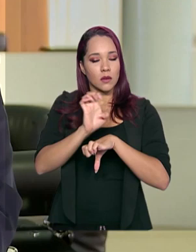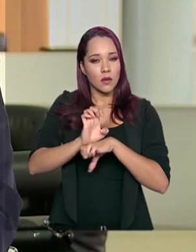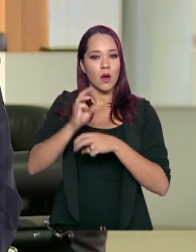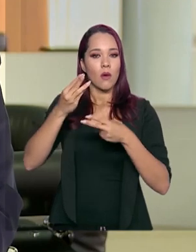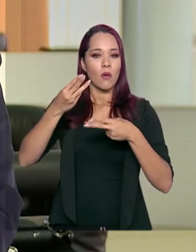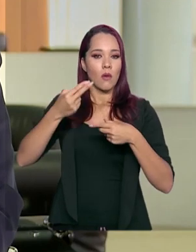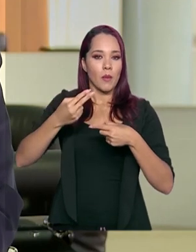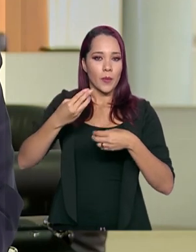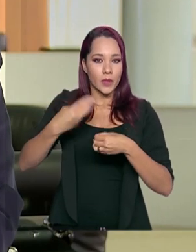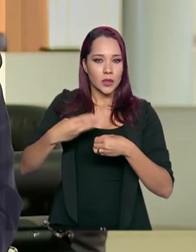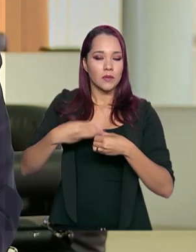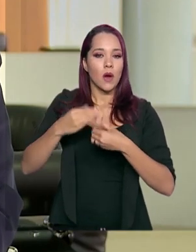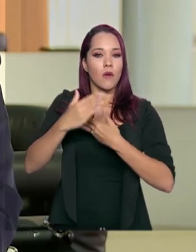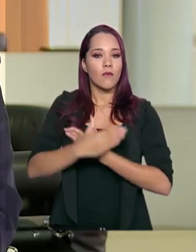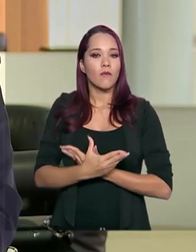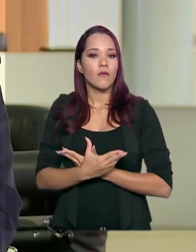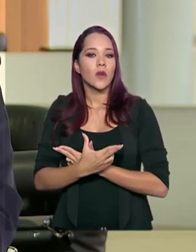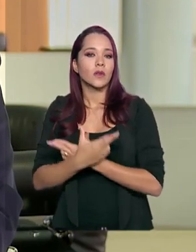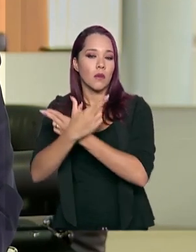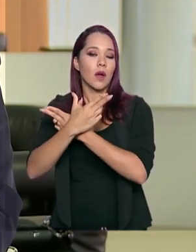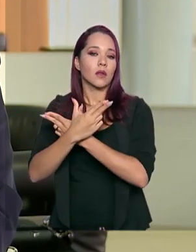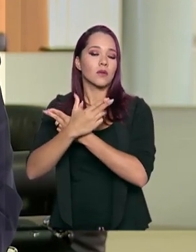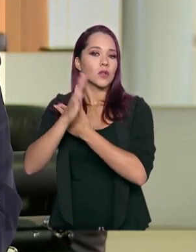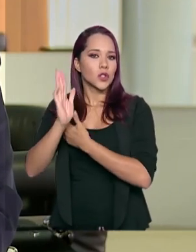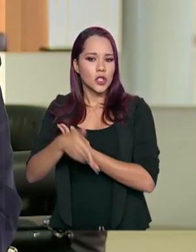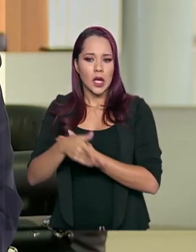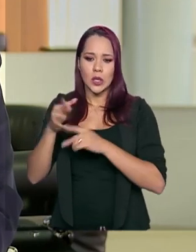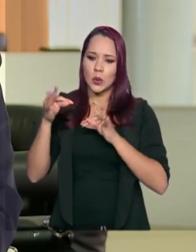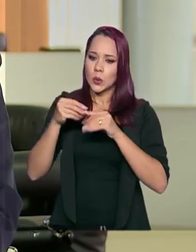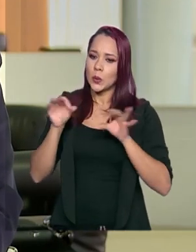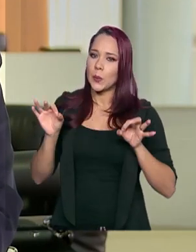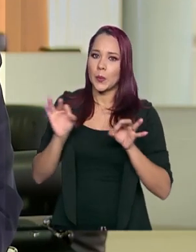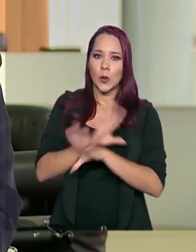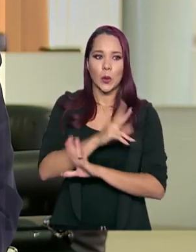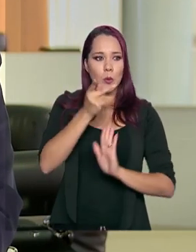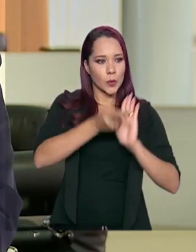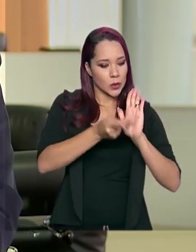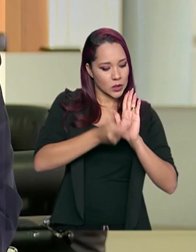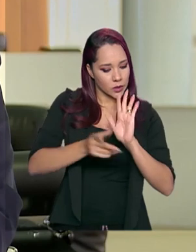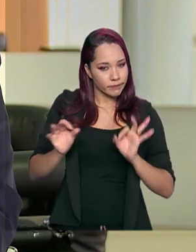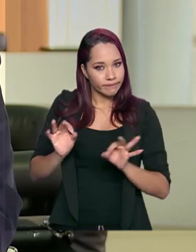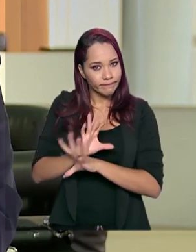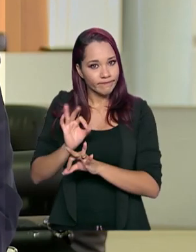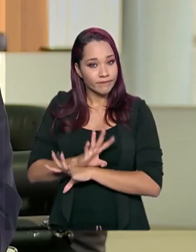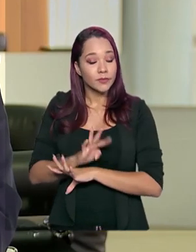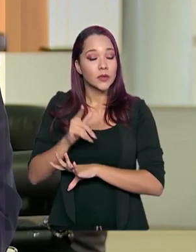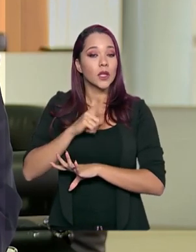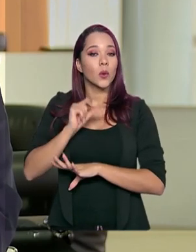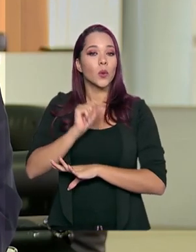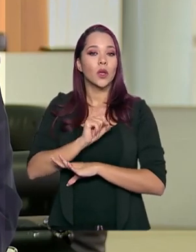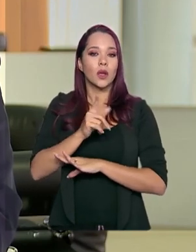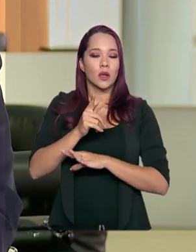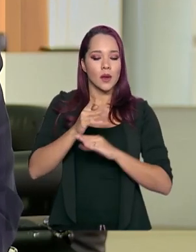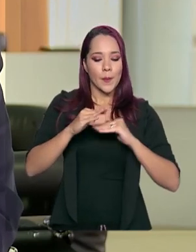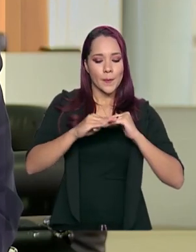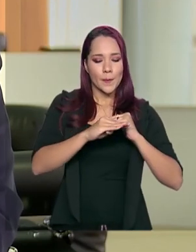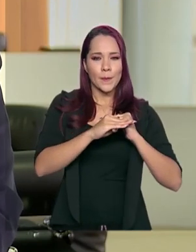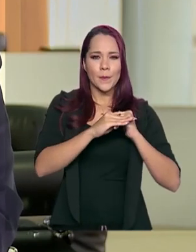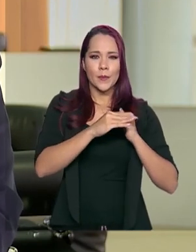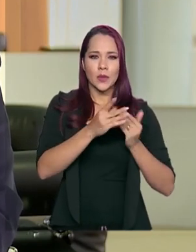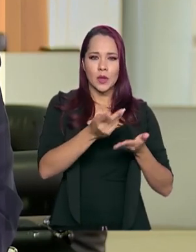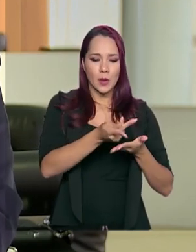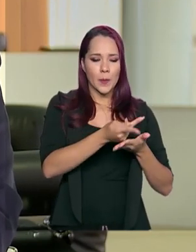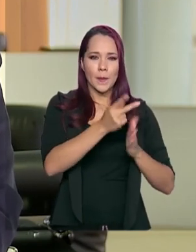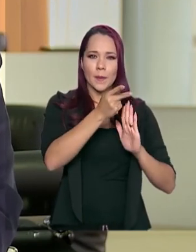Forças Armadas. Então, os planos estão prontos, existem então a padronização do que seja um hospital de campanha, esse é um ponto